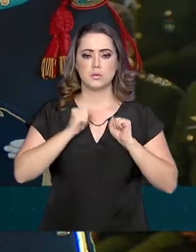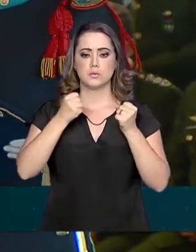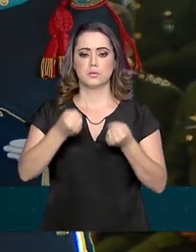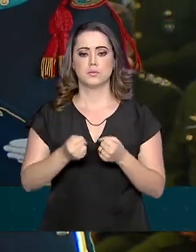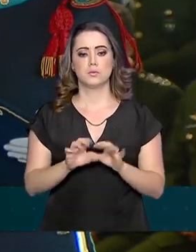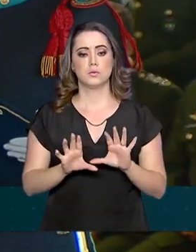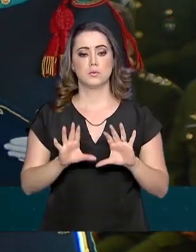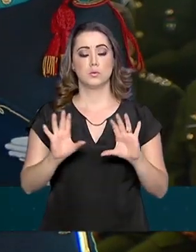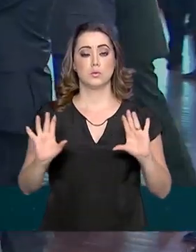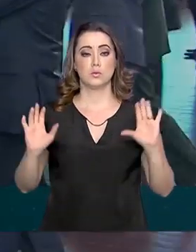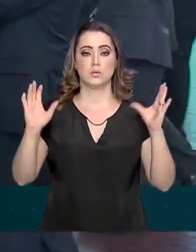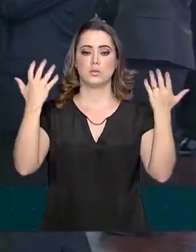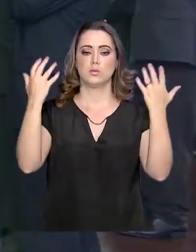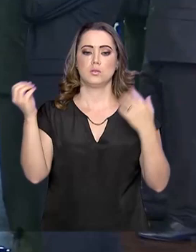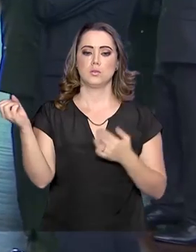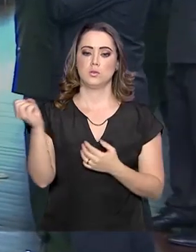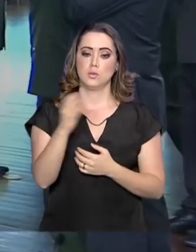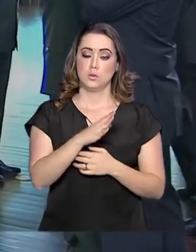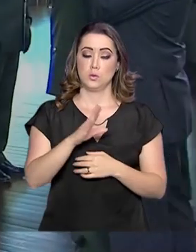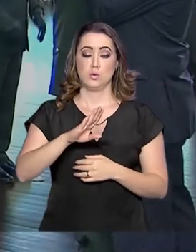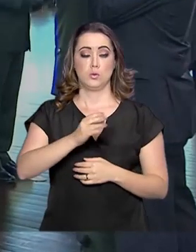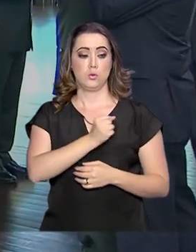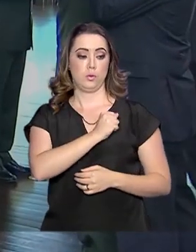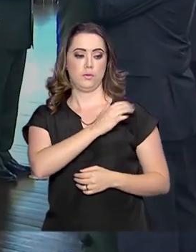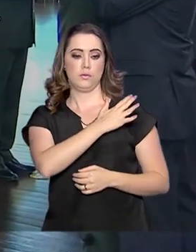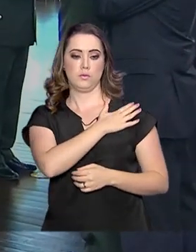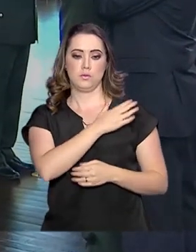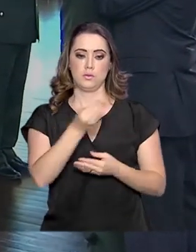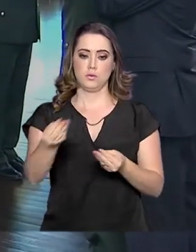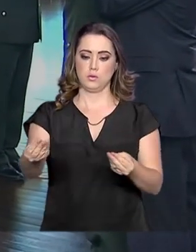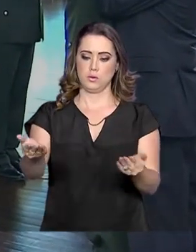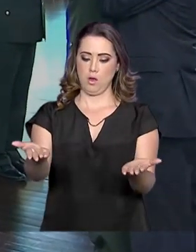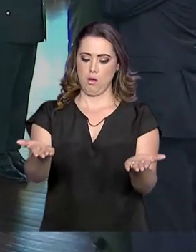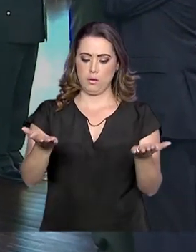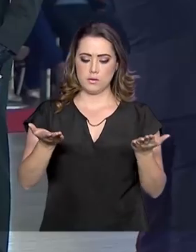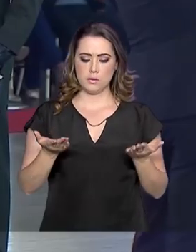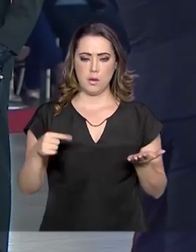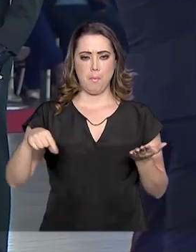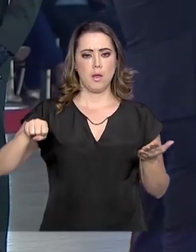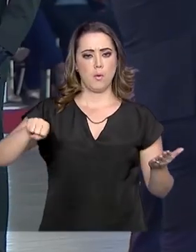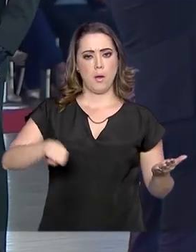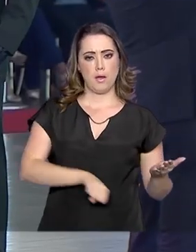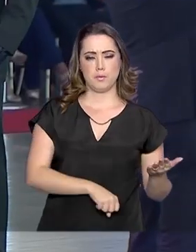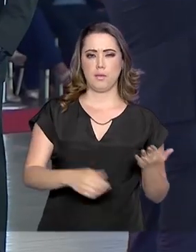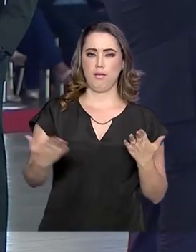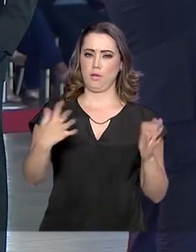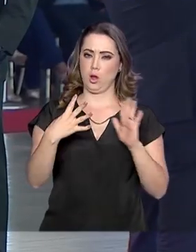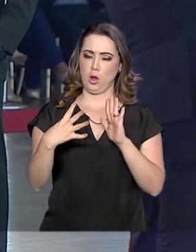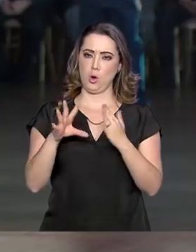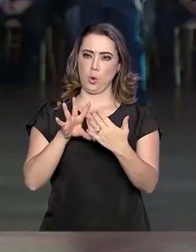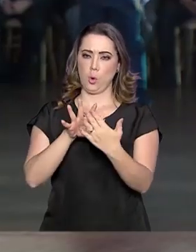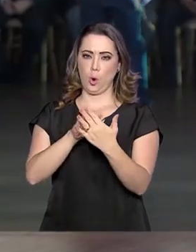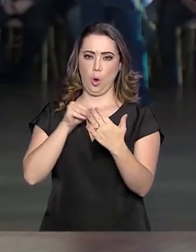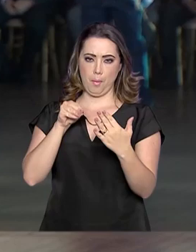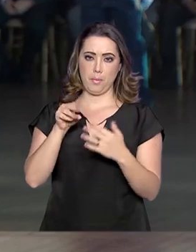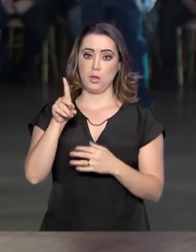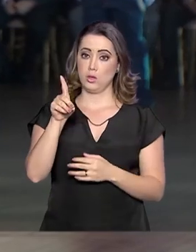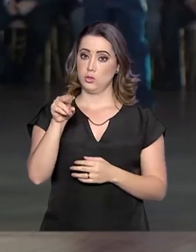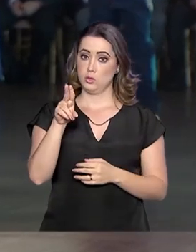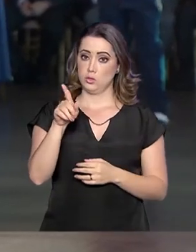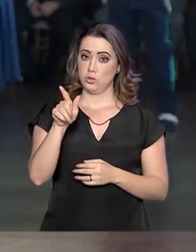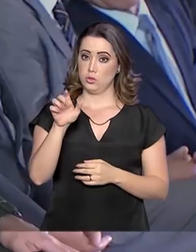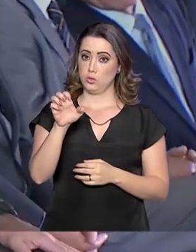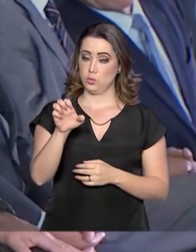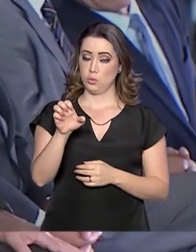Durante a solenidade, os novos oficiais generais receberam a réplica da espada de Duque de Caxias, o patrono do Exército